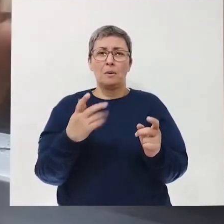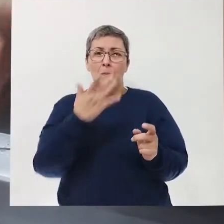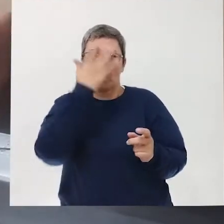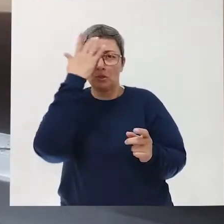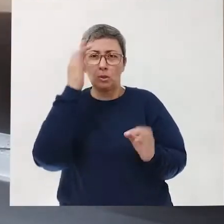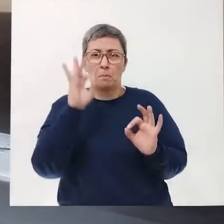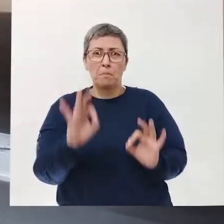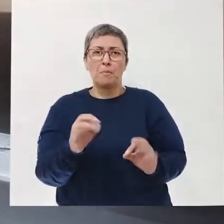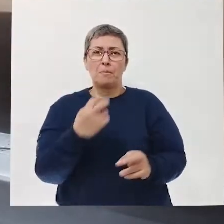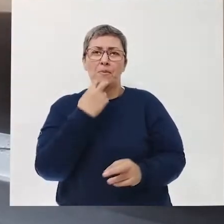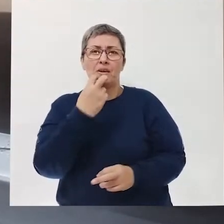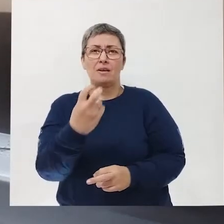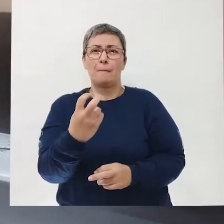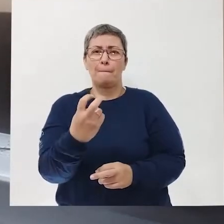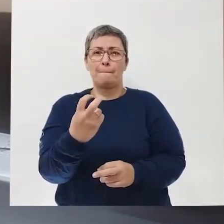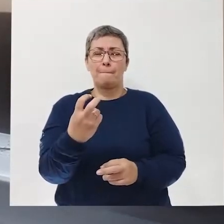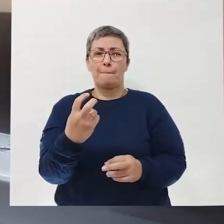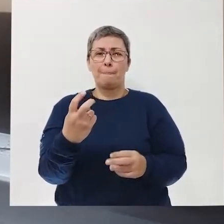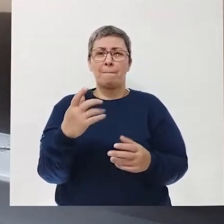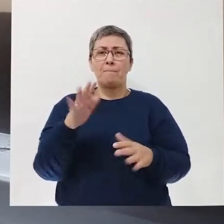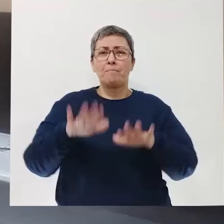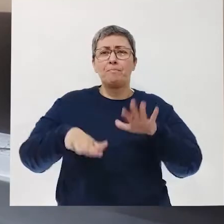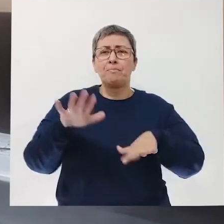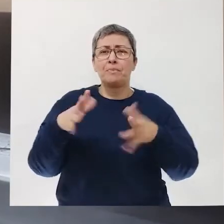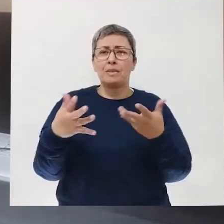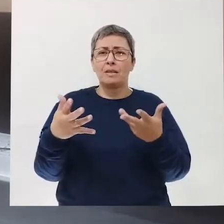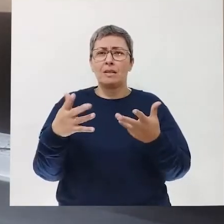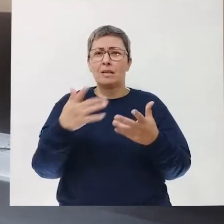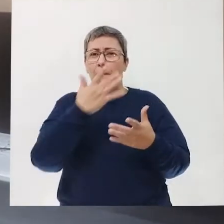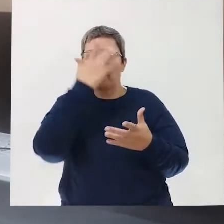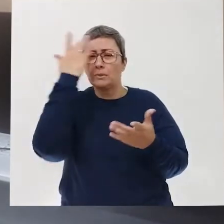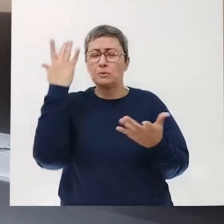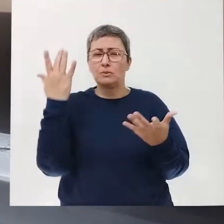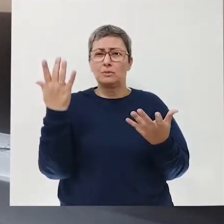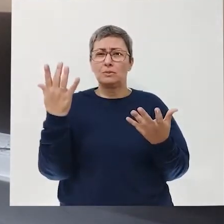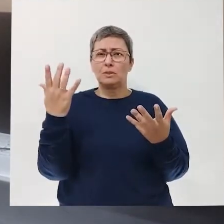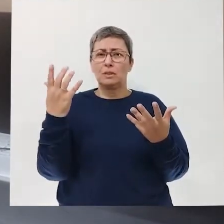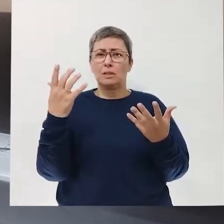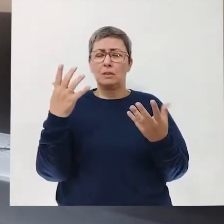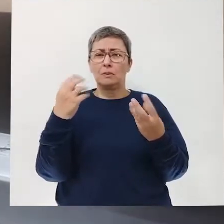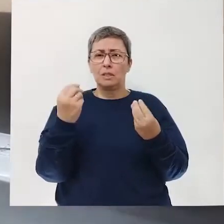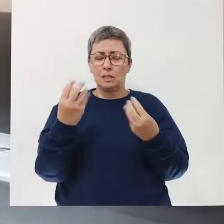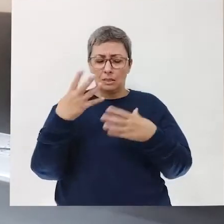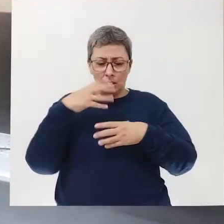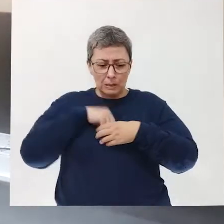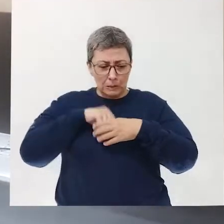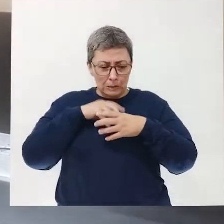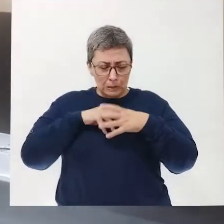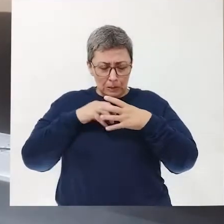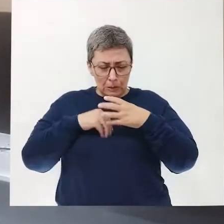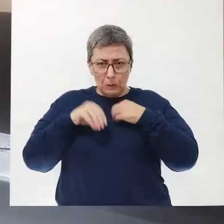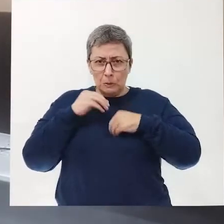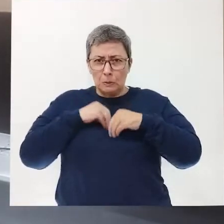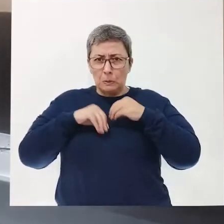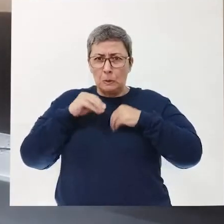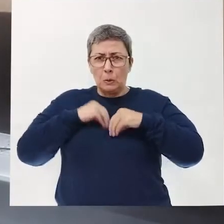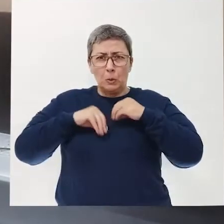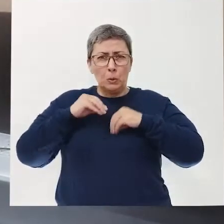gritando, né? Às vezes, as pessoas, elas acumulam tantos